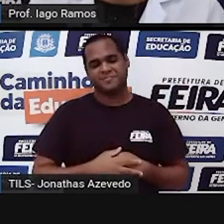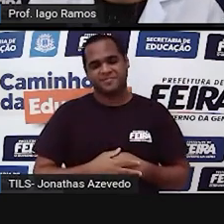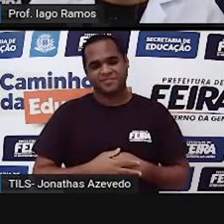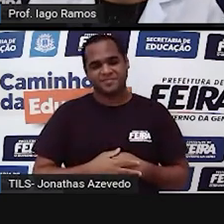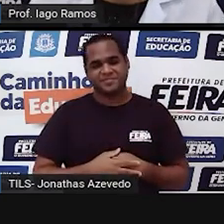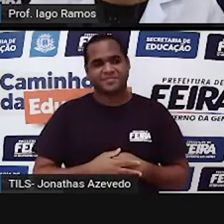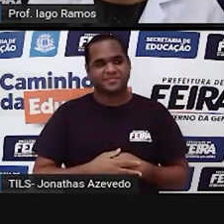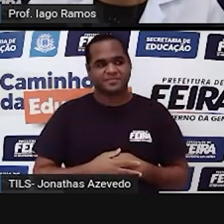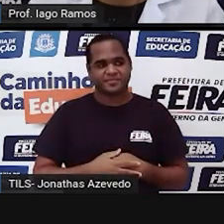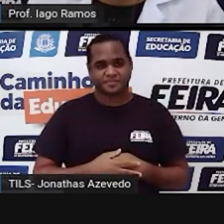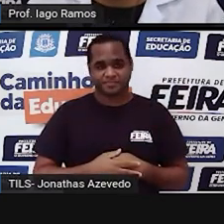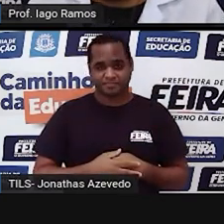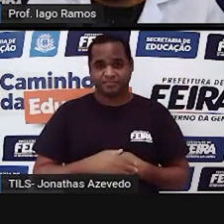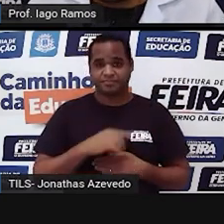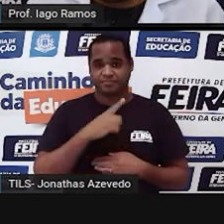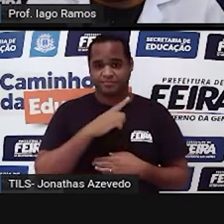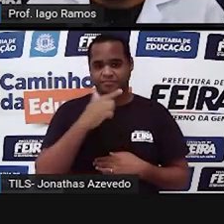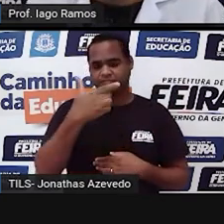é o número 2021.